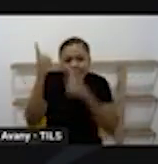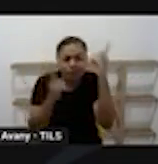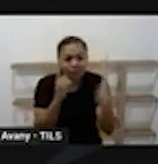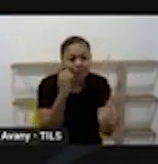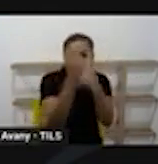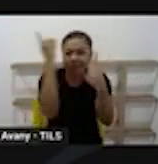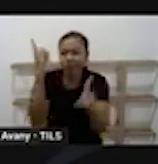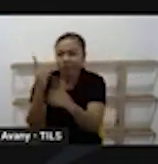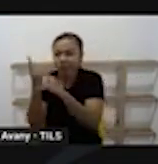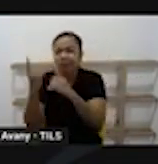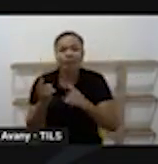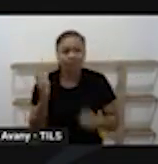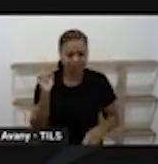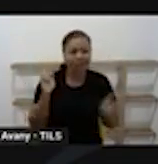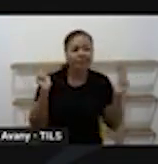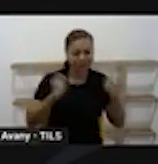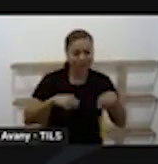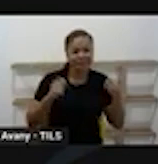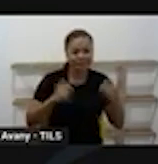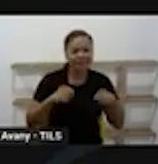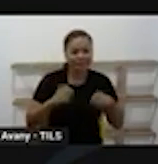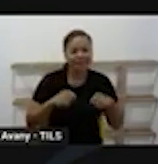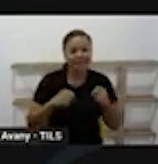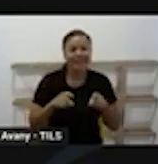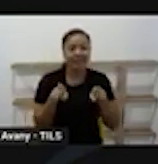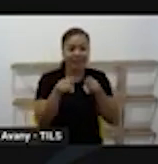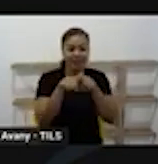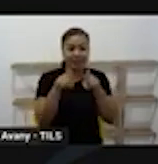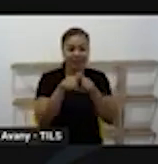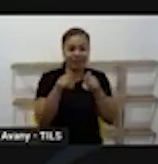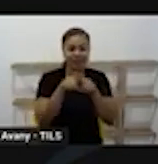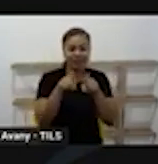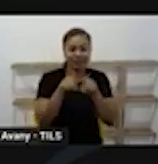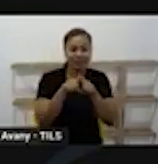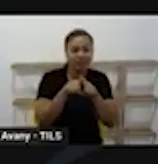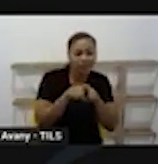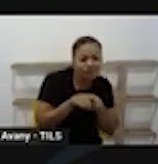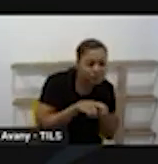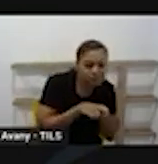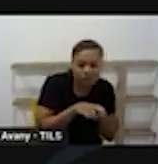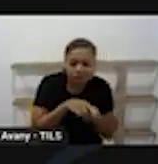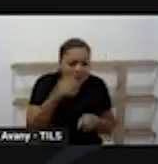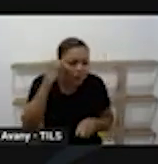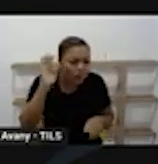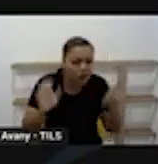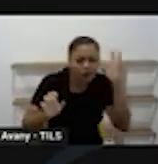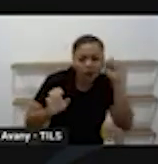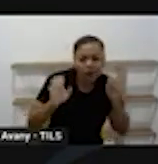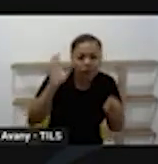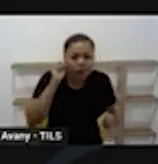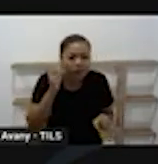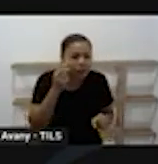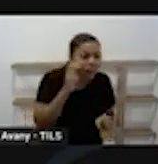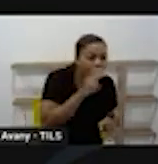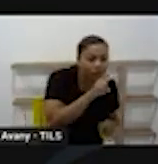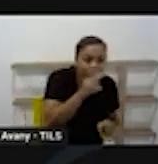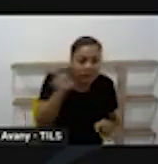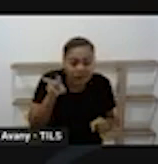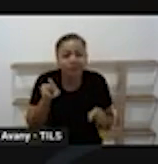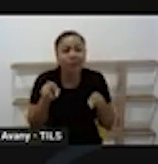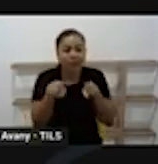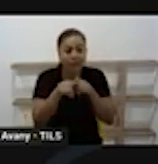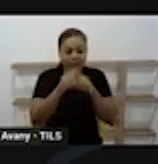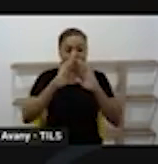habitada, povoada de vez e de voz, escola que é poética, de viver,